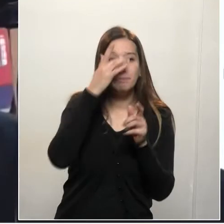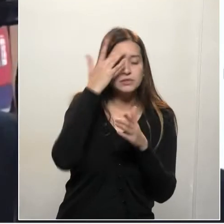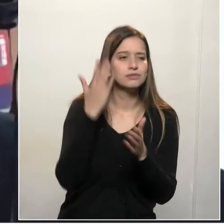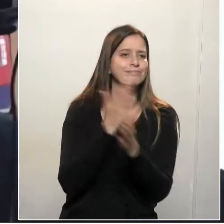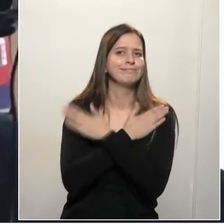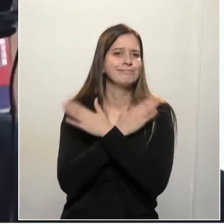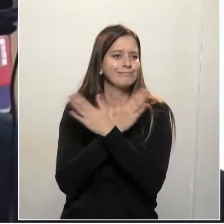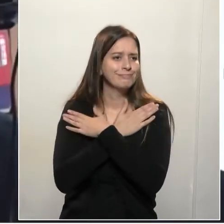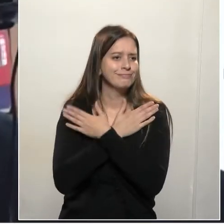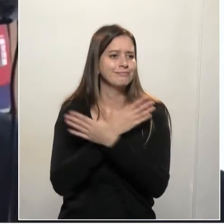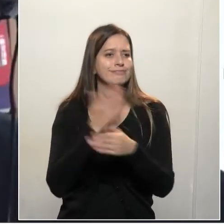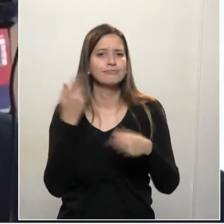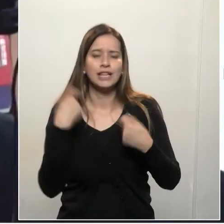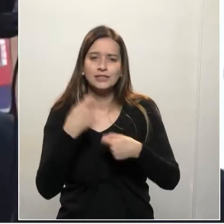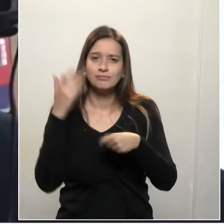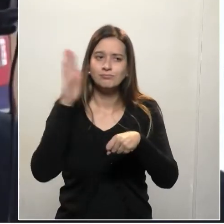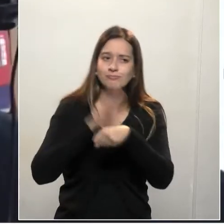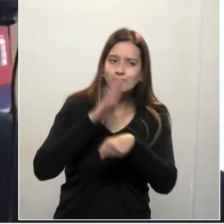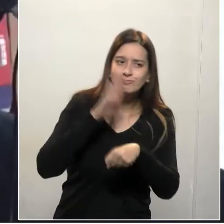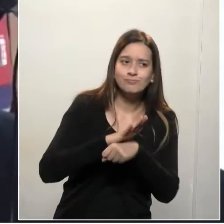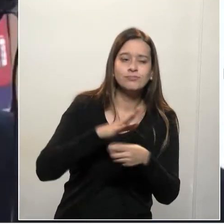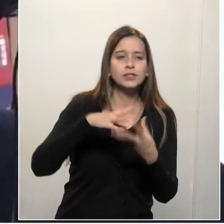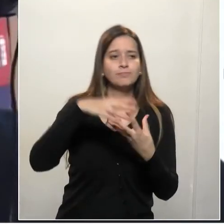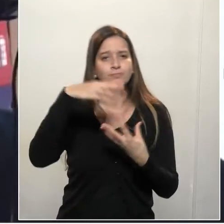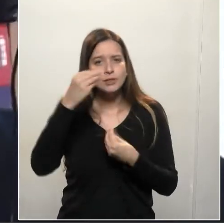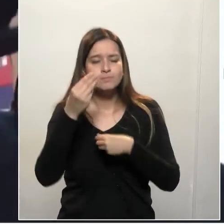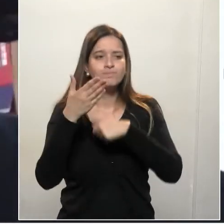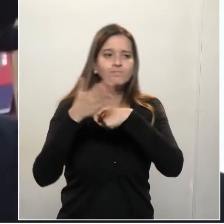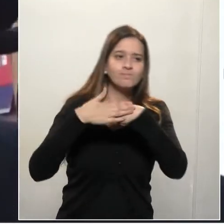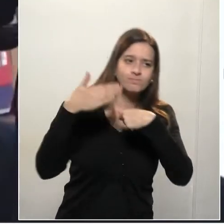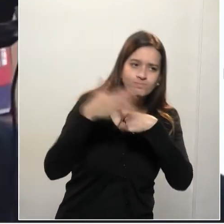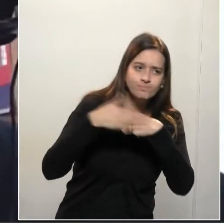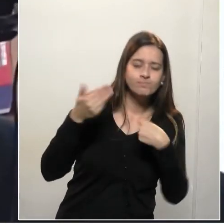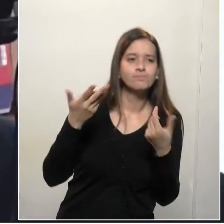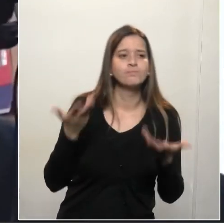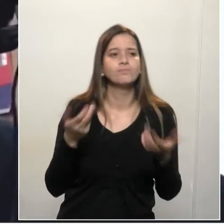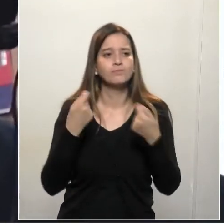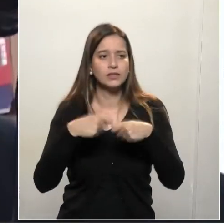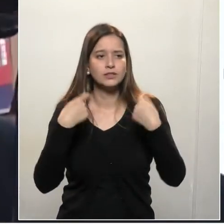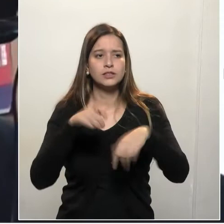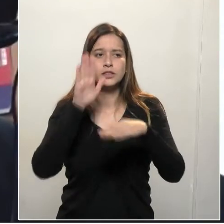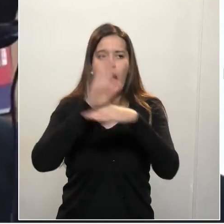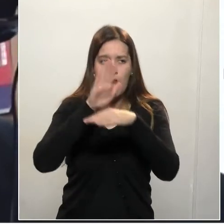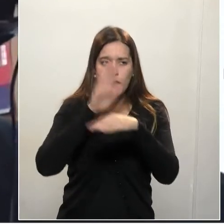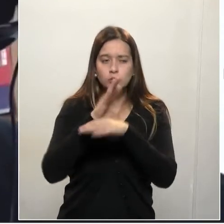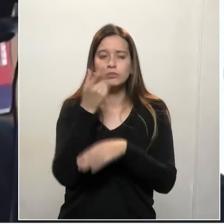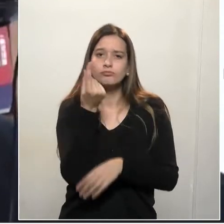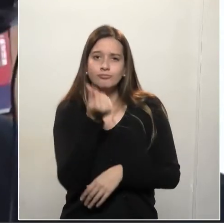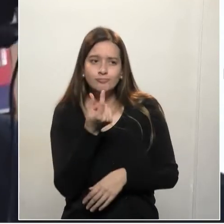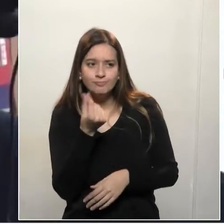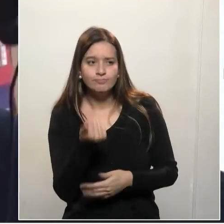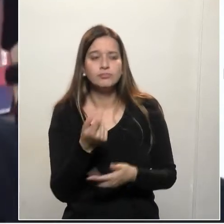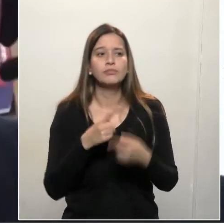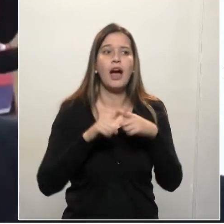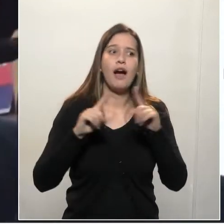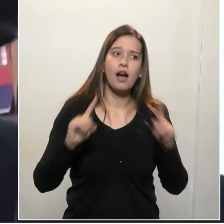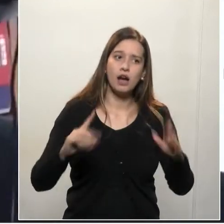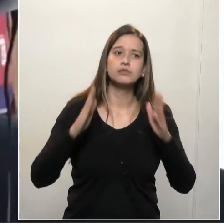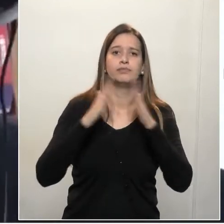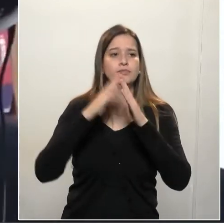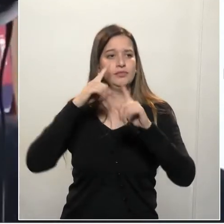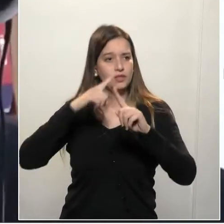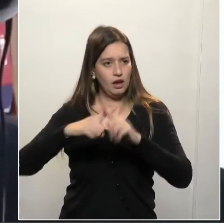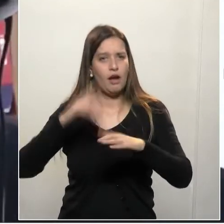de amparo espiritual, emocional e financeiro e as igrejas estão fazendo esse papel.